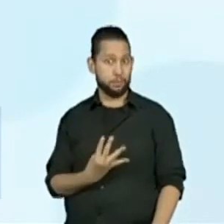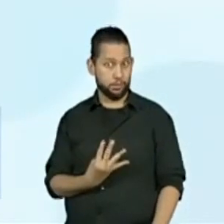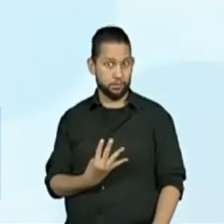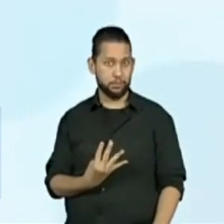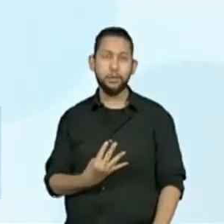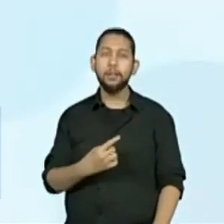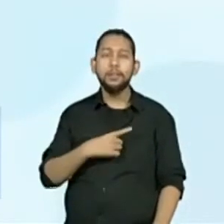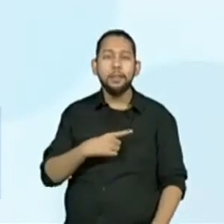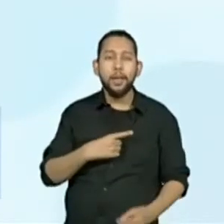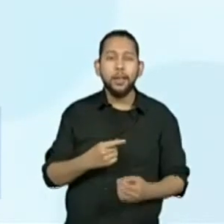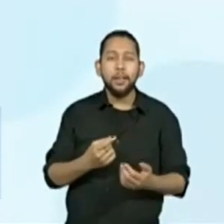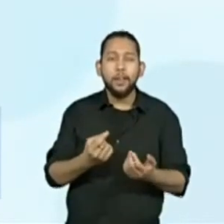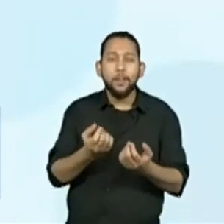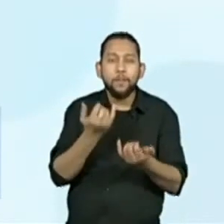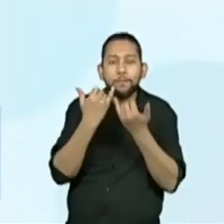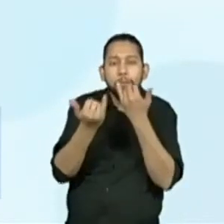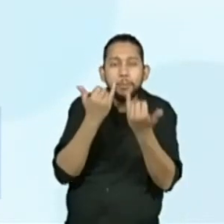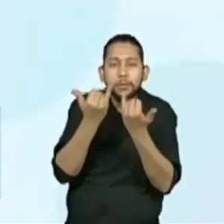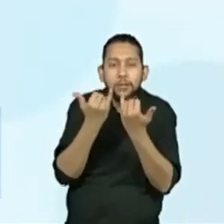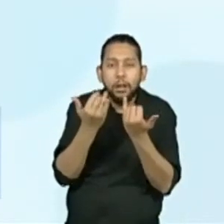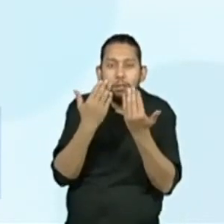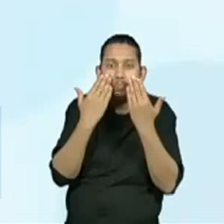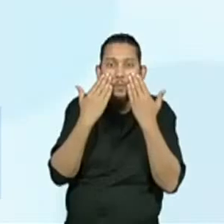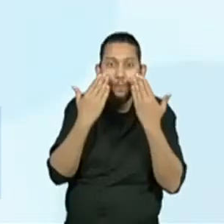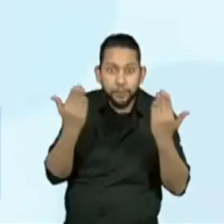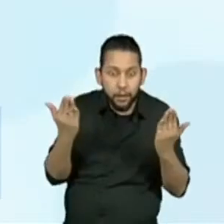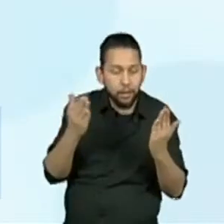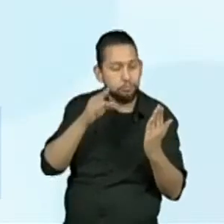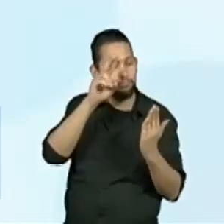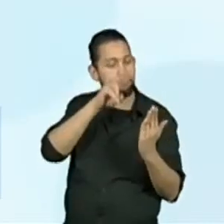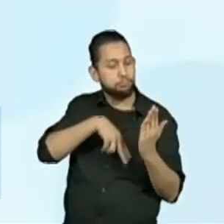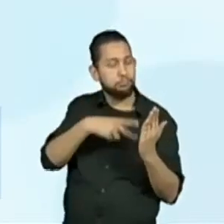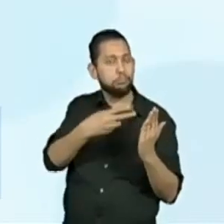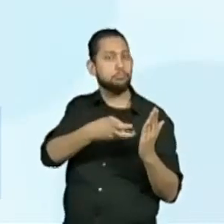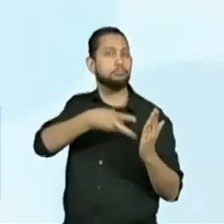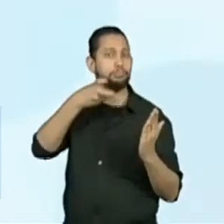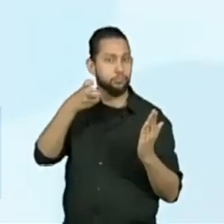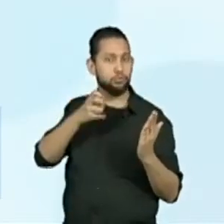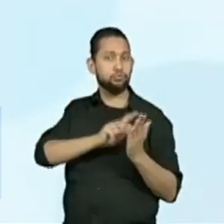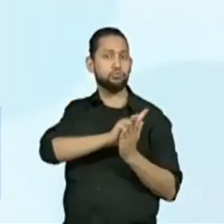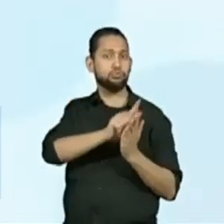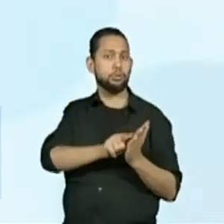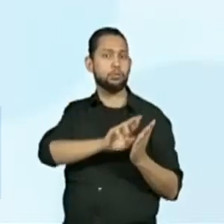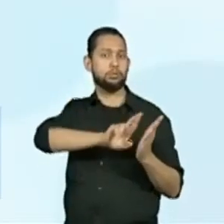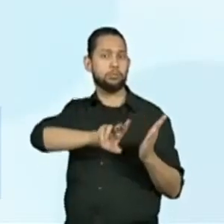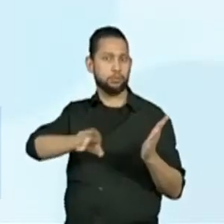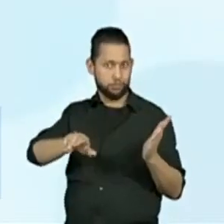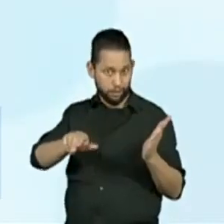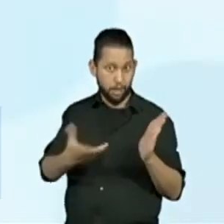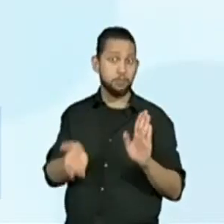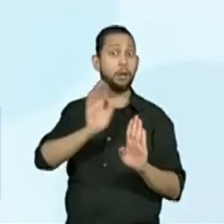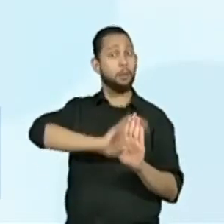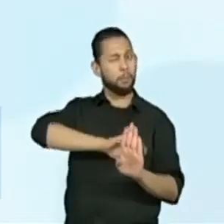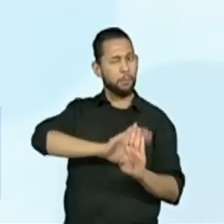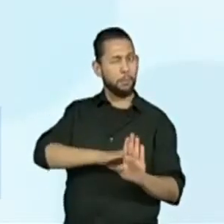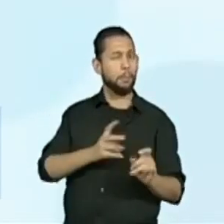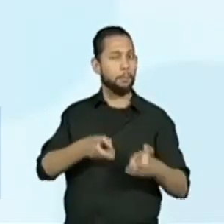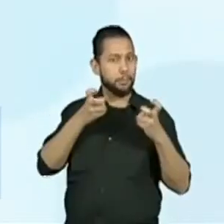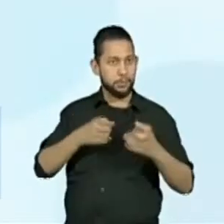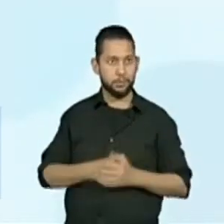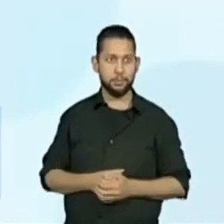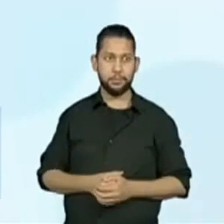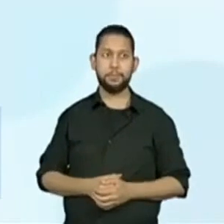informações implícitas na leitura de textos de diferentes gêneros. E a última, EF35LP05.